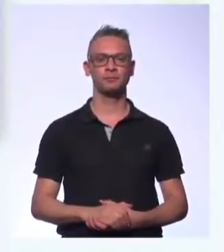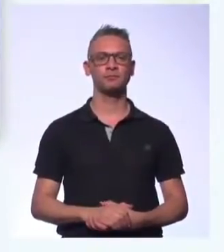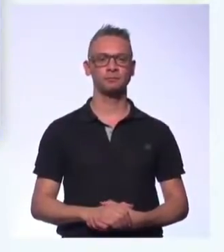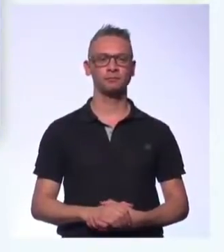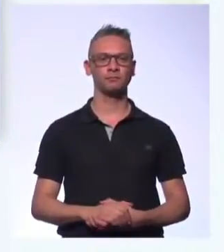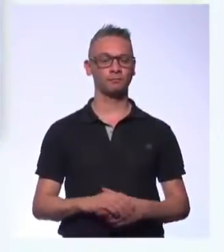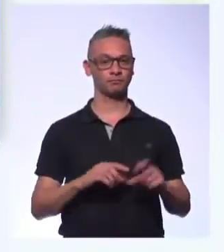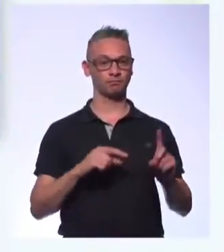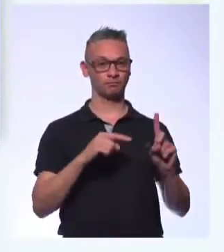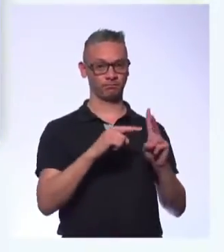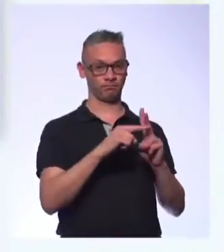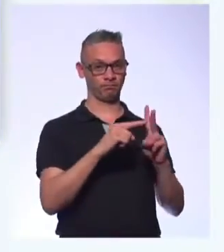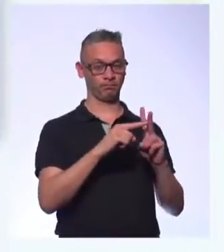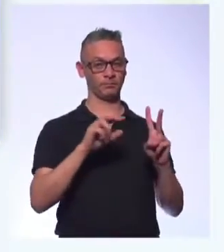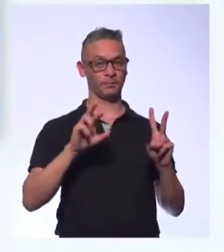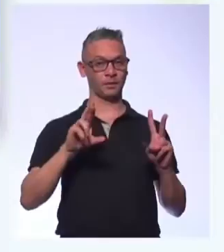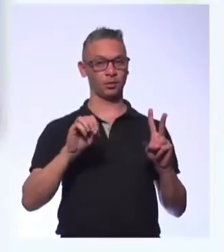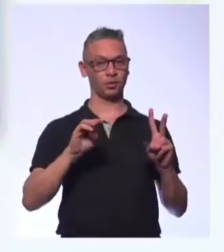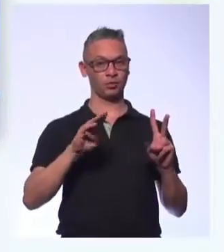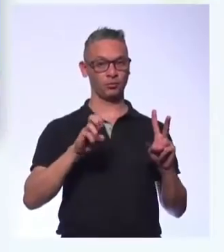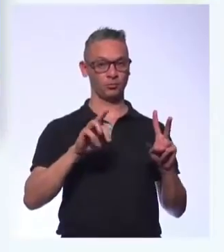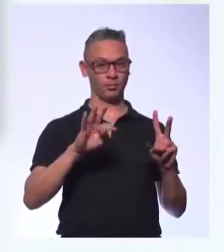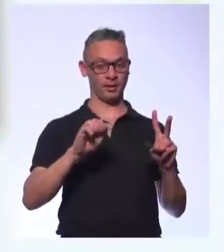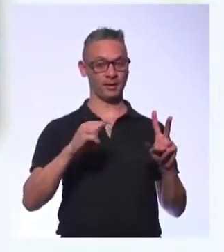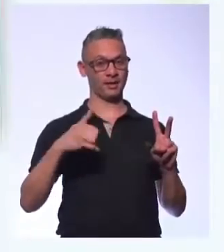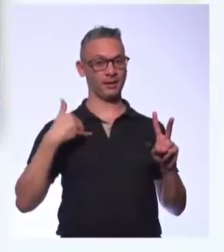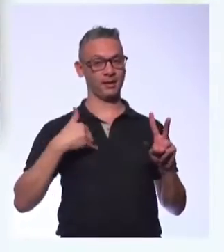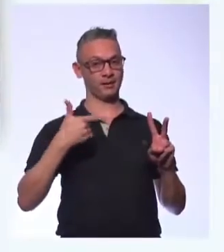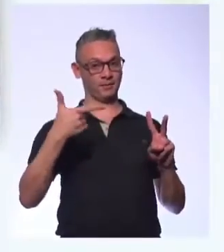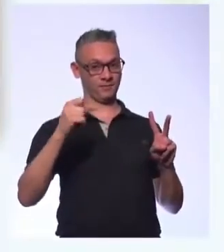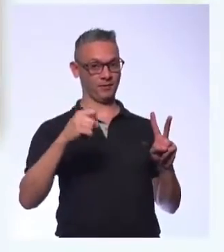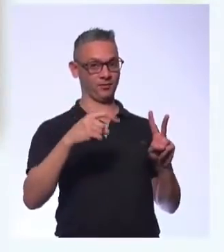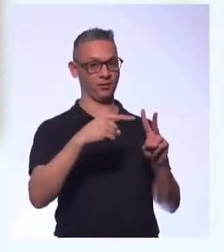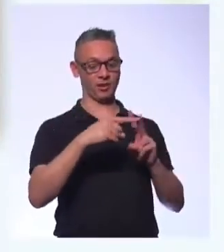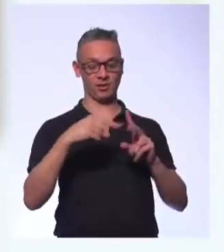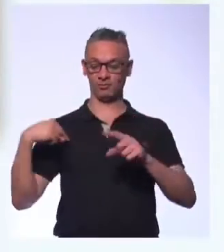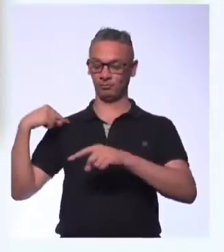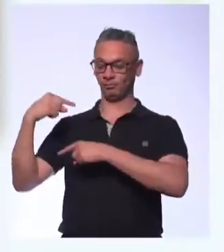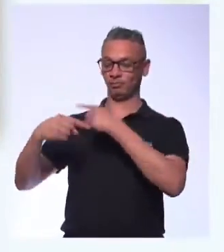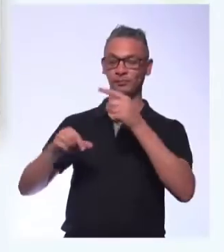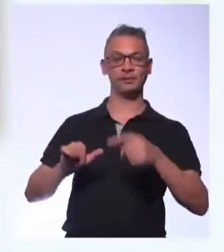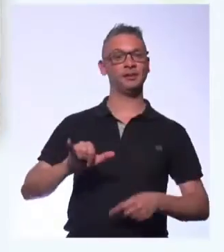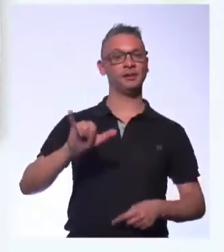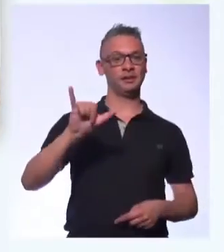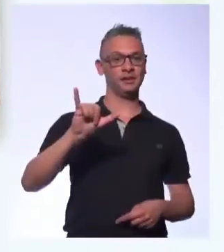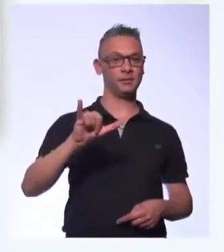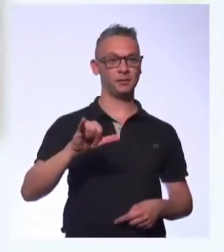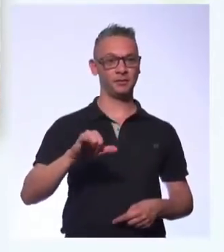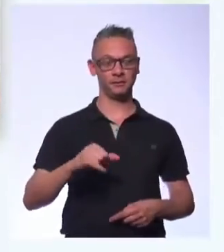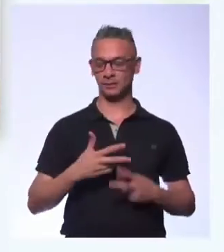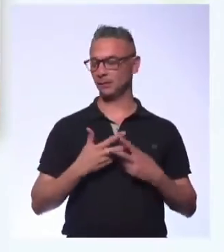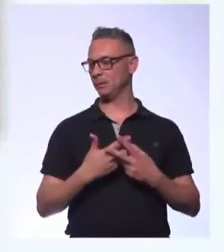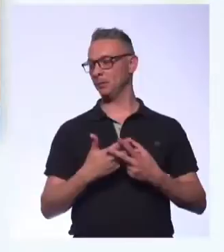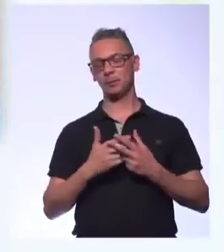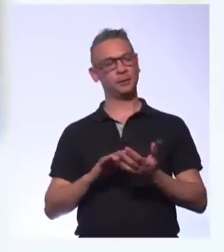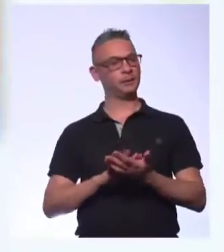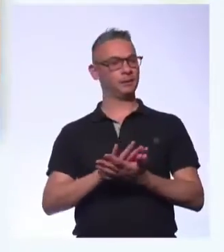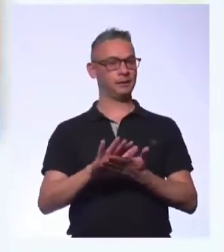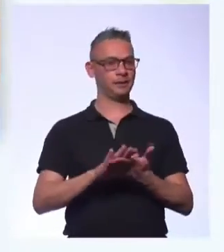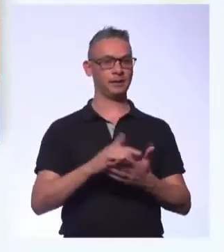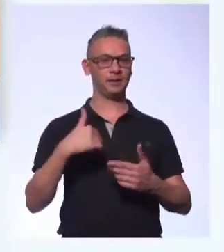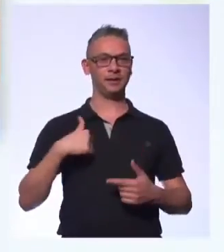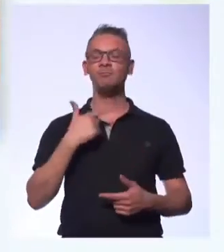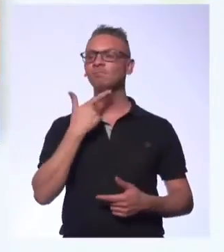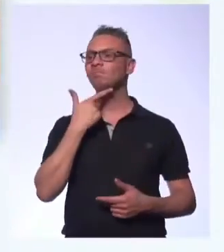Roberta, 28 anos, é outra legítima mulher da geração Y. Inquieta até quando está num bom emprego. Eu